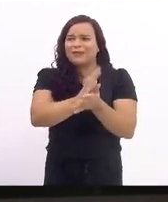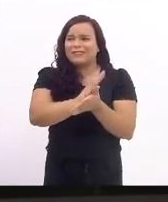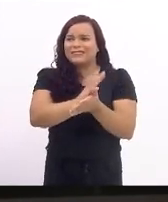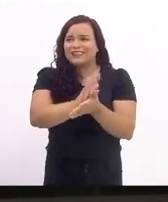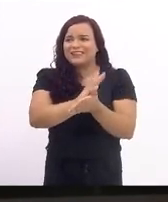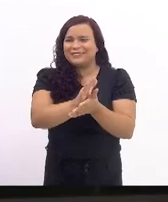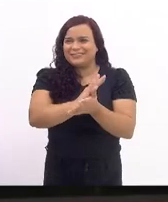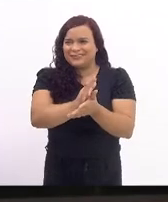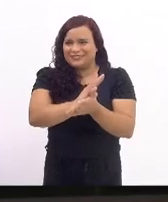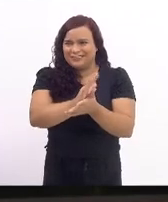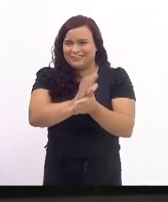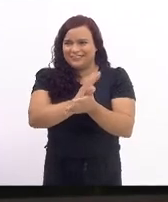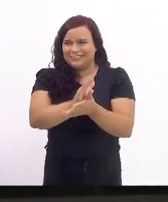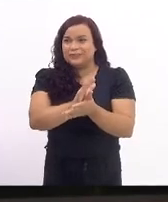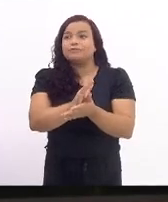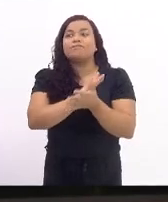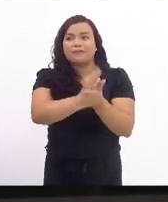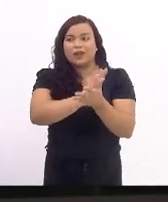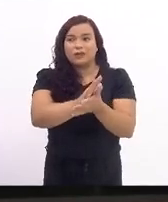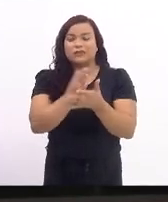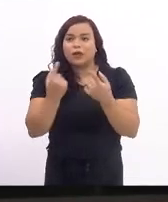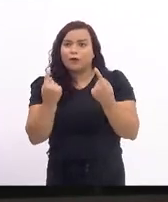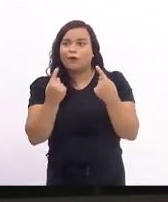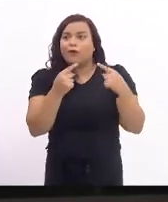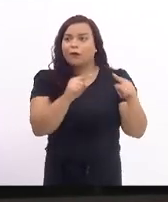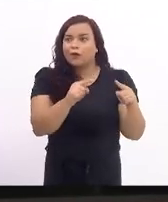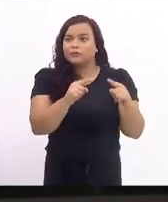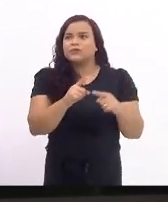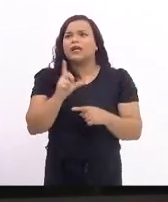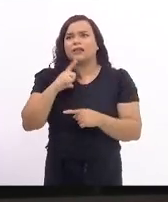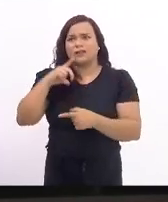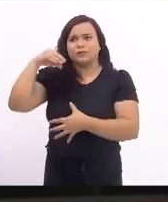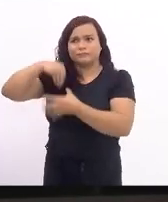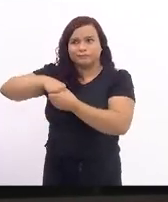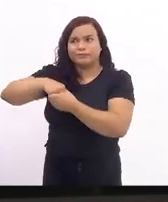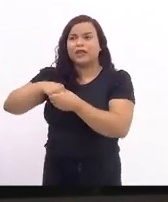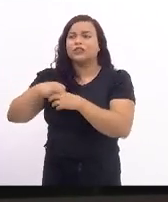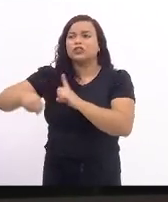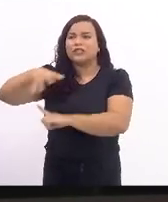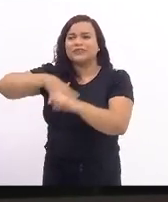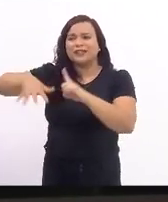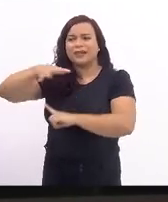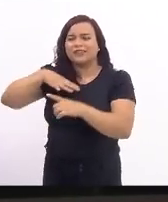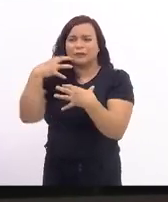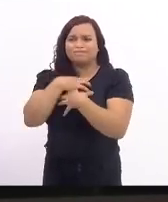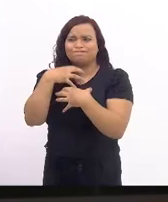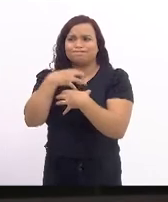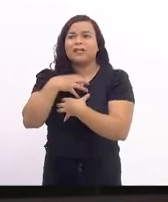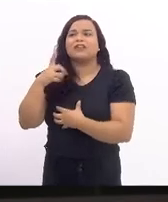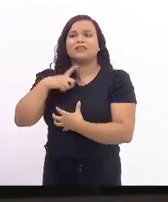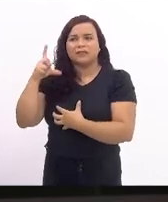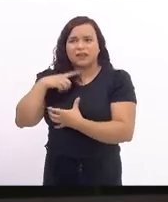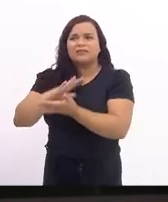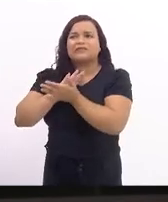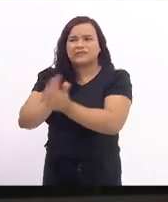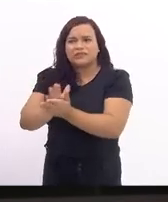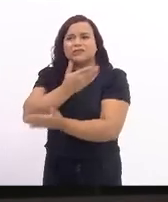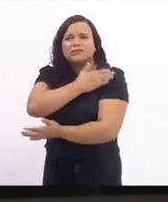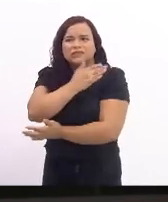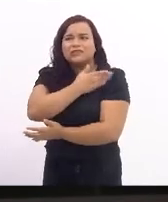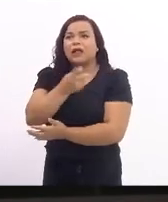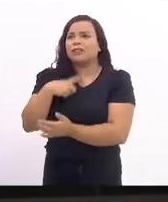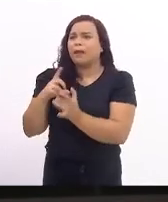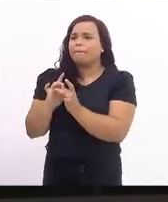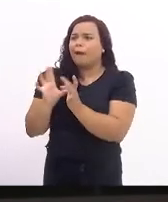esse preconceito está incrustado ainda na nossa sociedade e é tão pernicioso, não